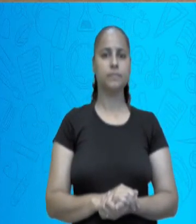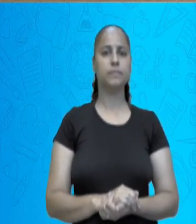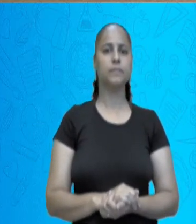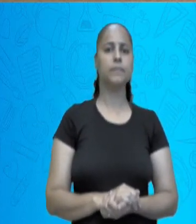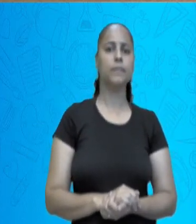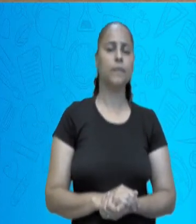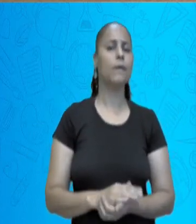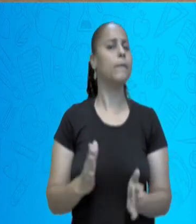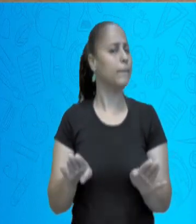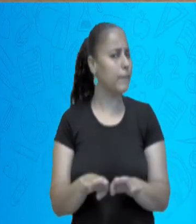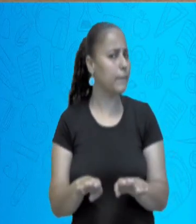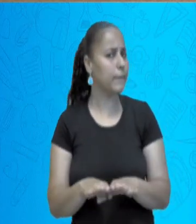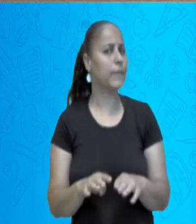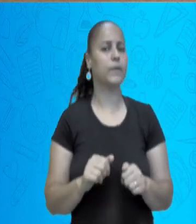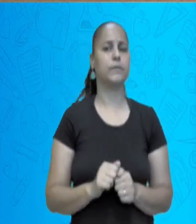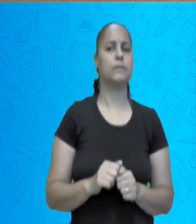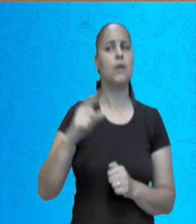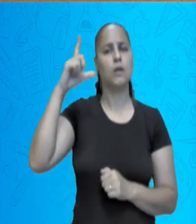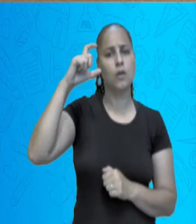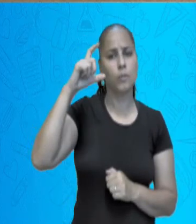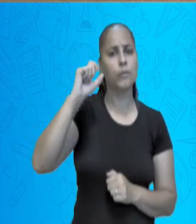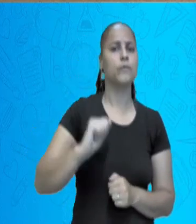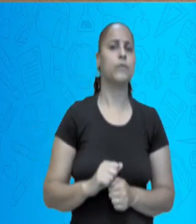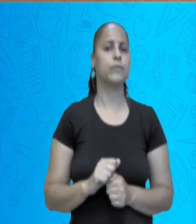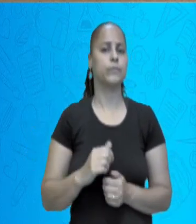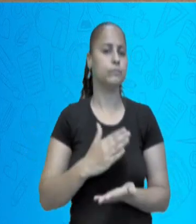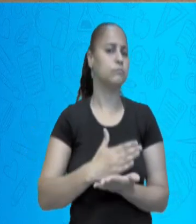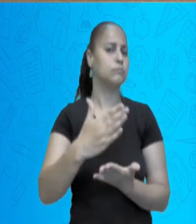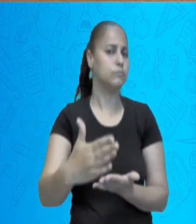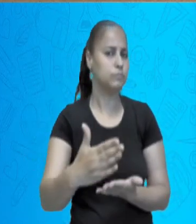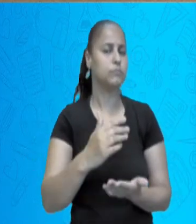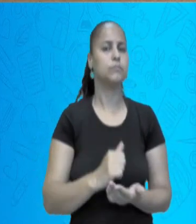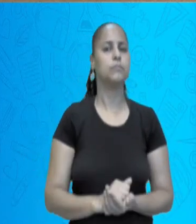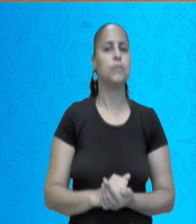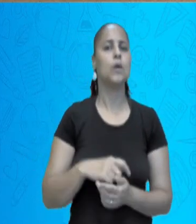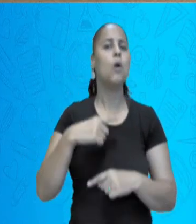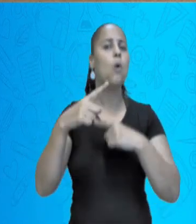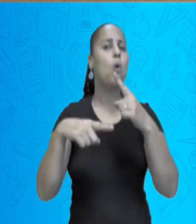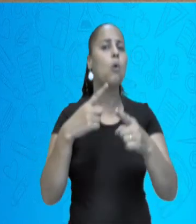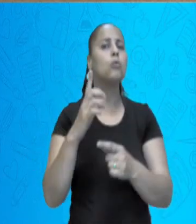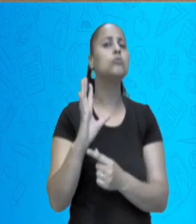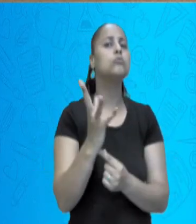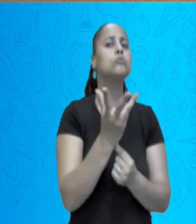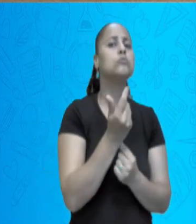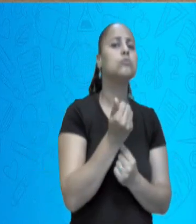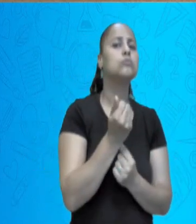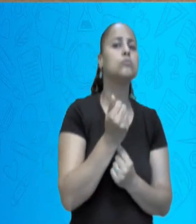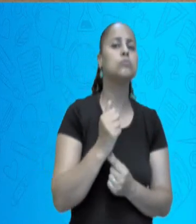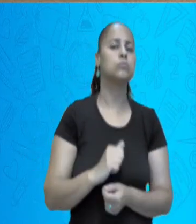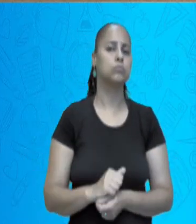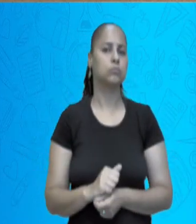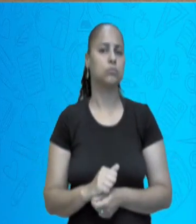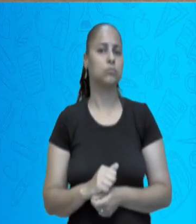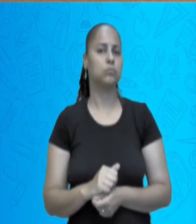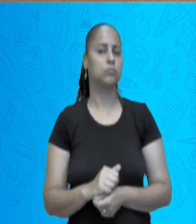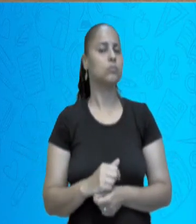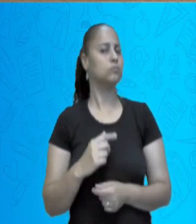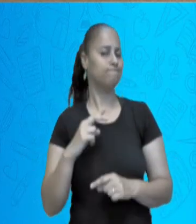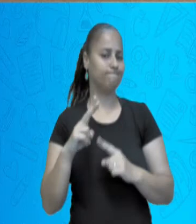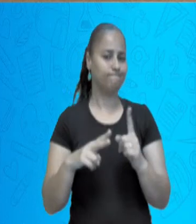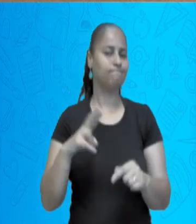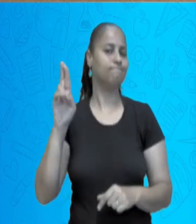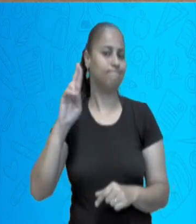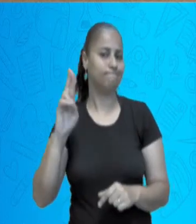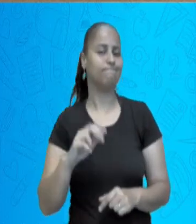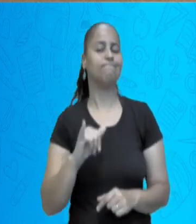Também, como a fotografia, pode, você vê Sebastião Salgado, mais dramático, mostrando uma realidade